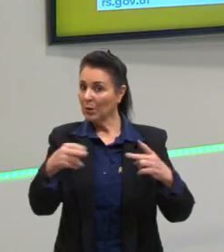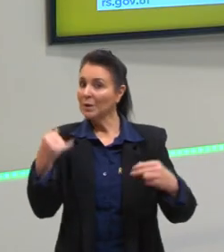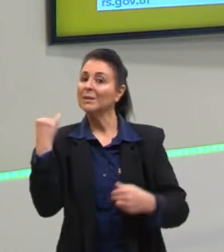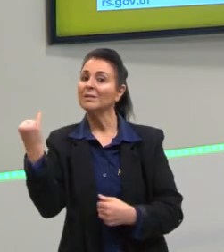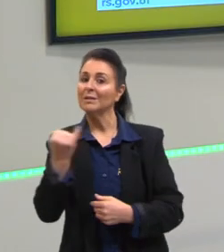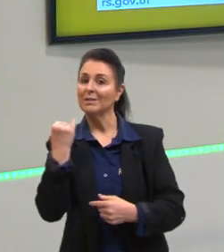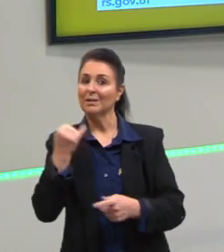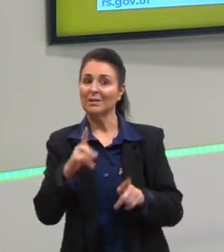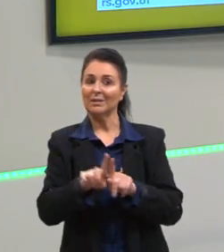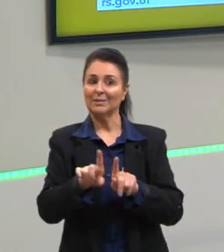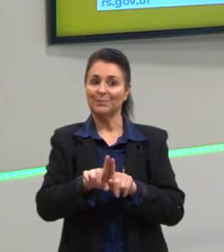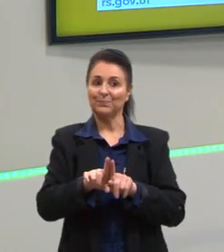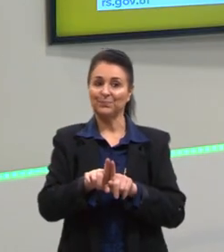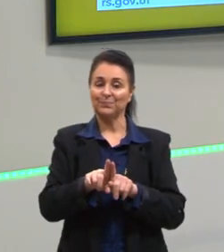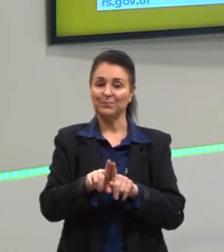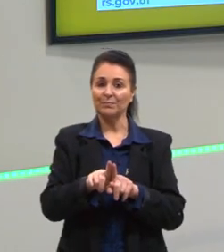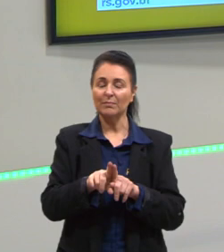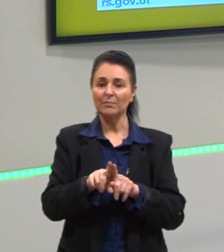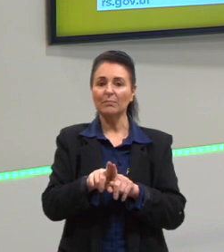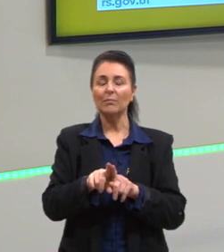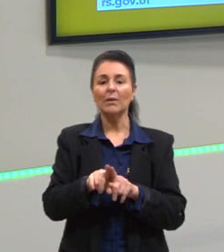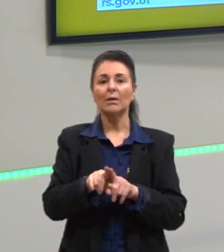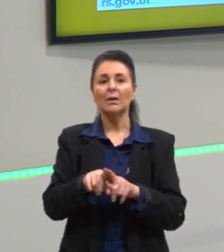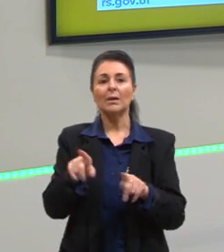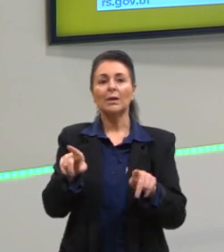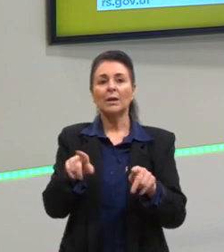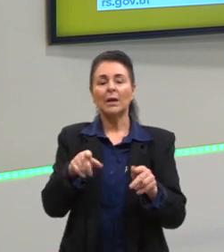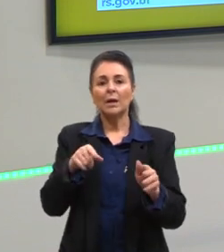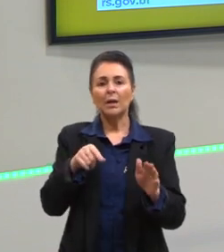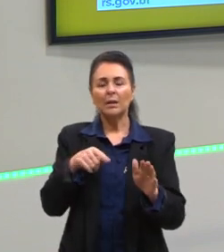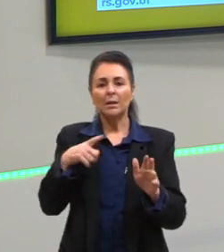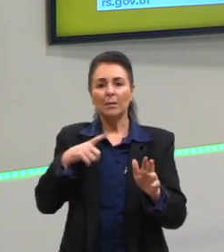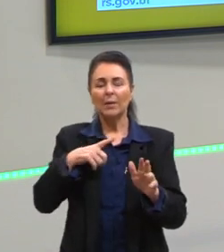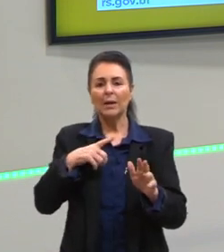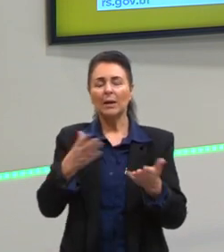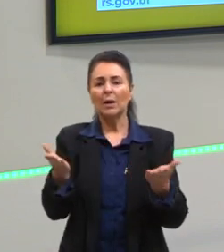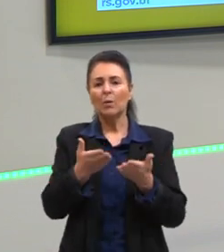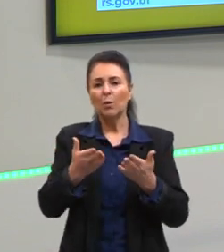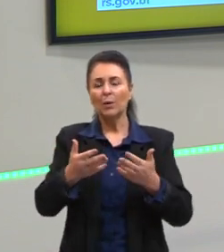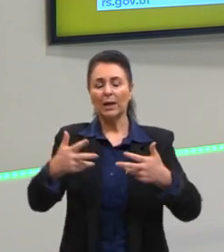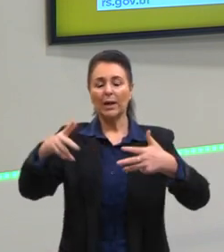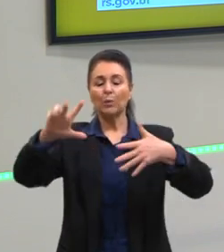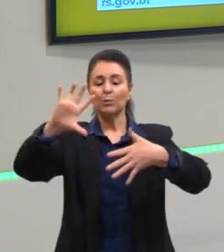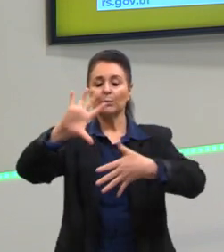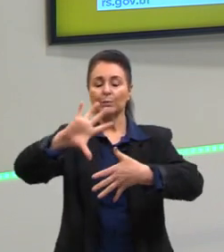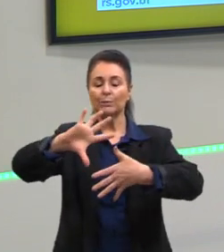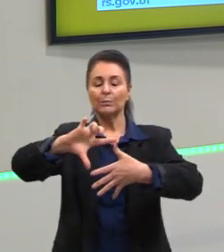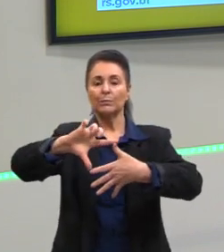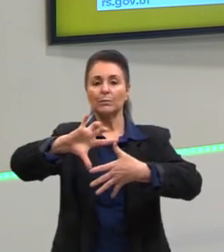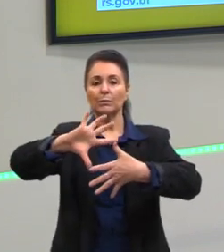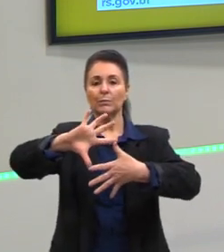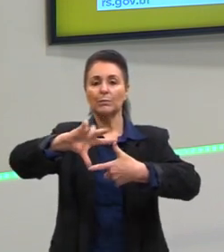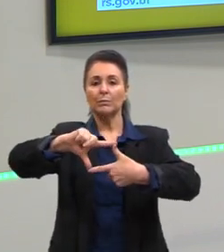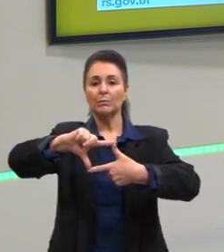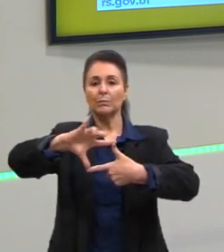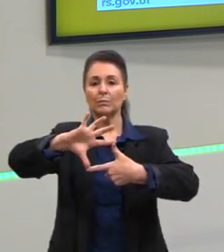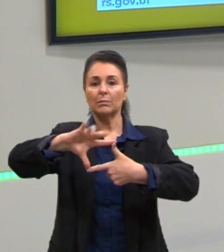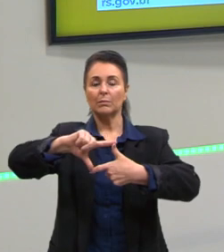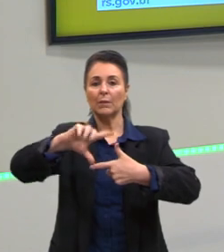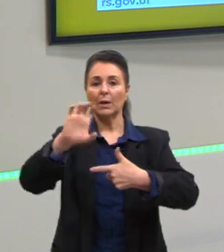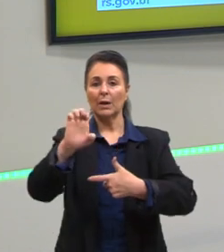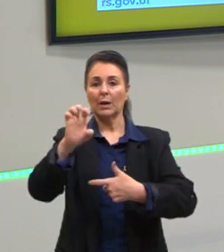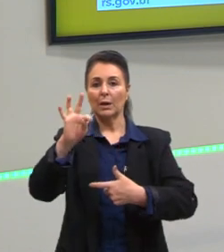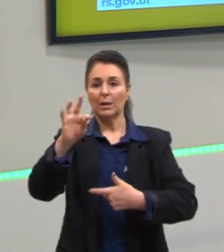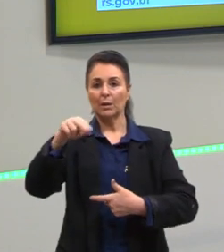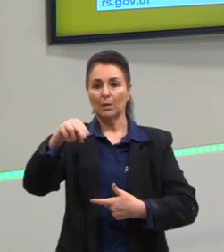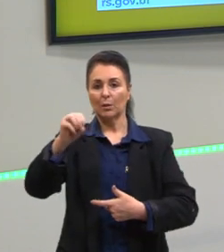turma, é, seguindo a bem de cá nas questões, a questão do etnocentrismo. O que é etnocentrismo? É achar que a minha